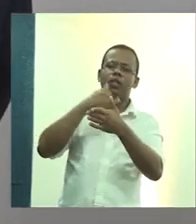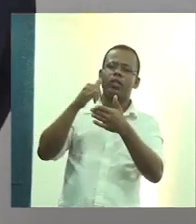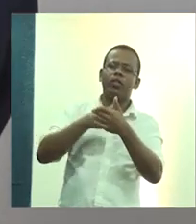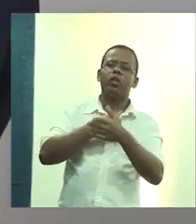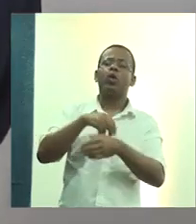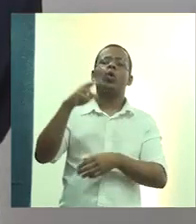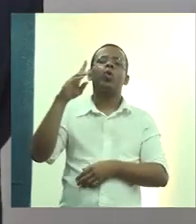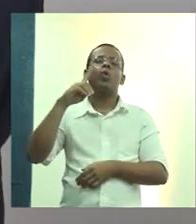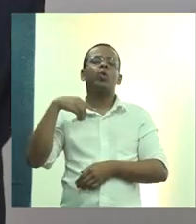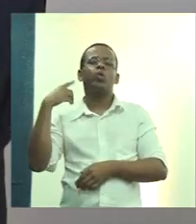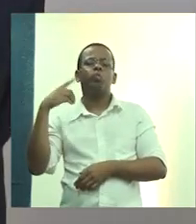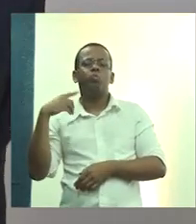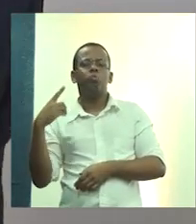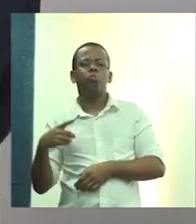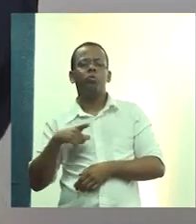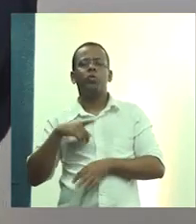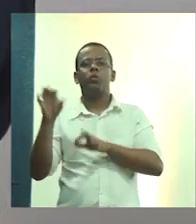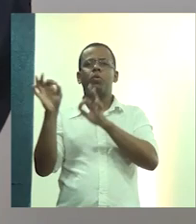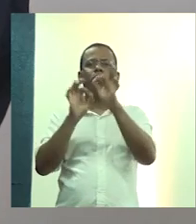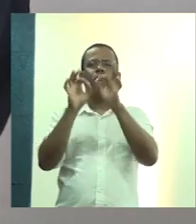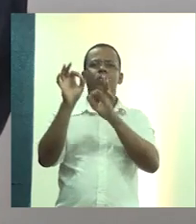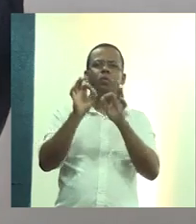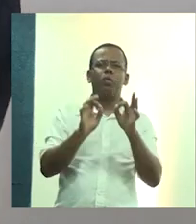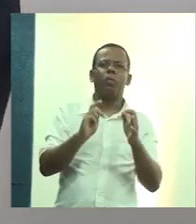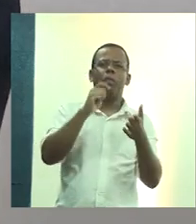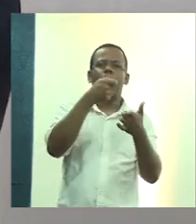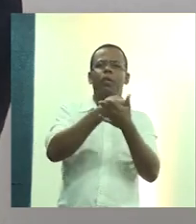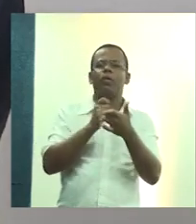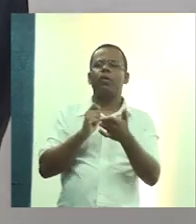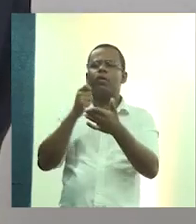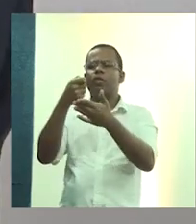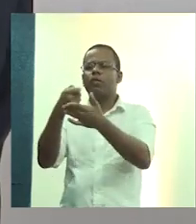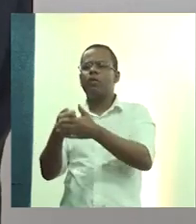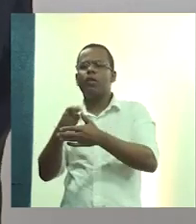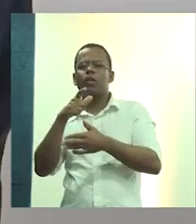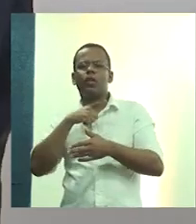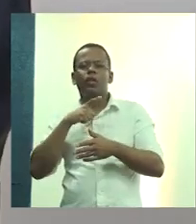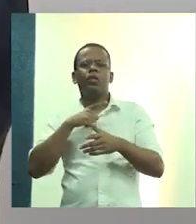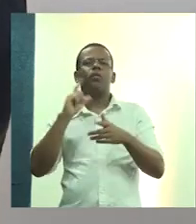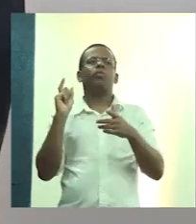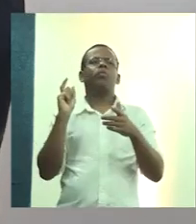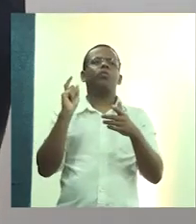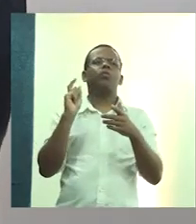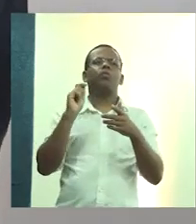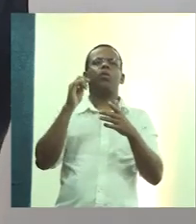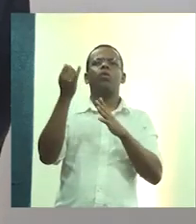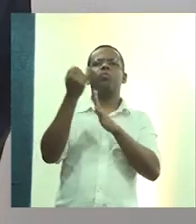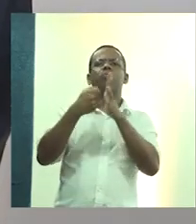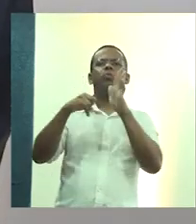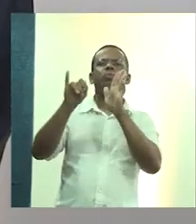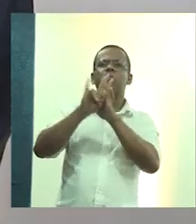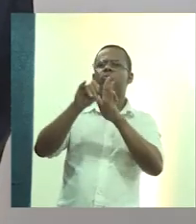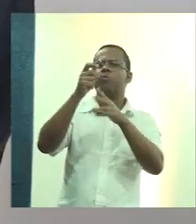lá vai pingando os valores de táxi, termos de ajuste de conduta e multas